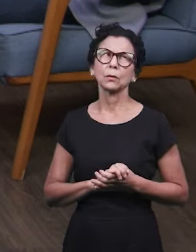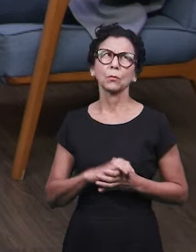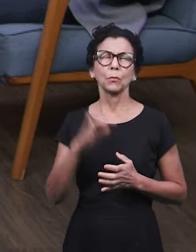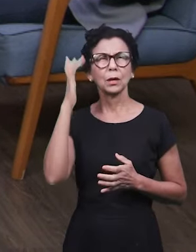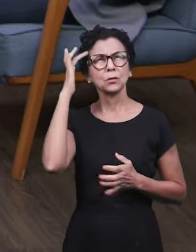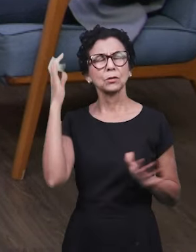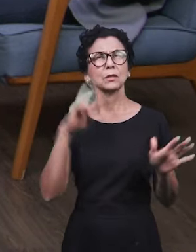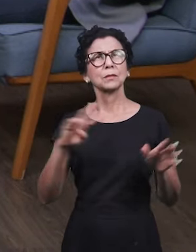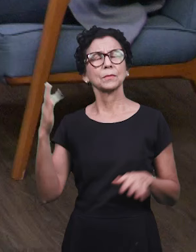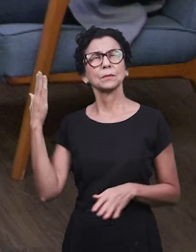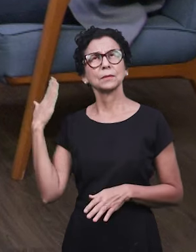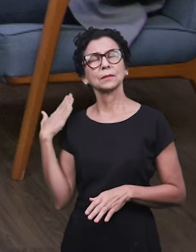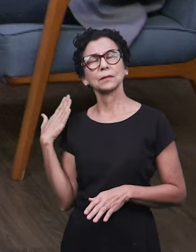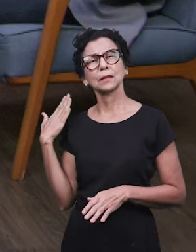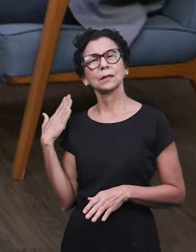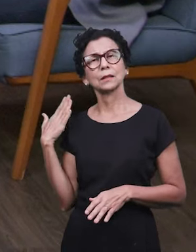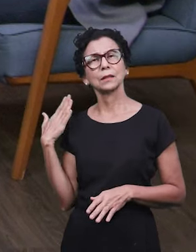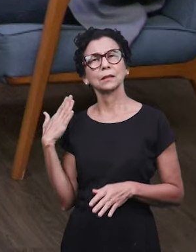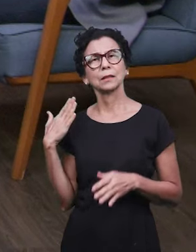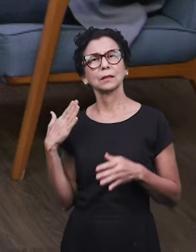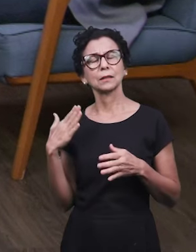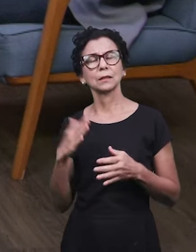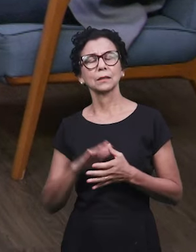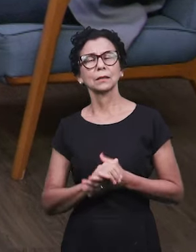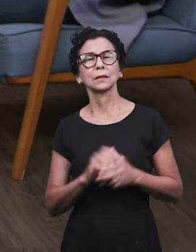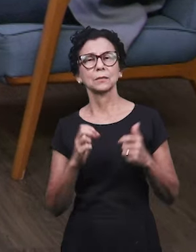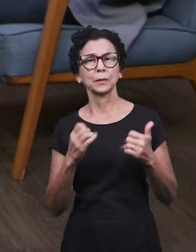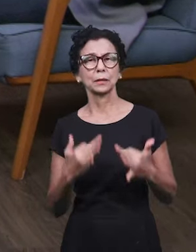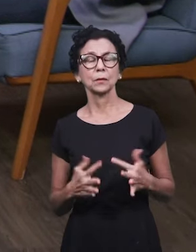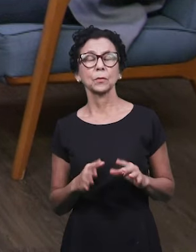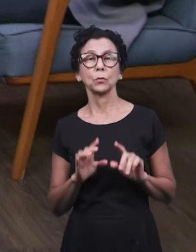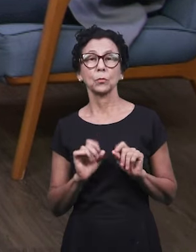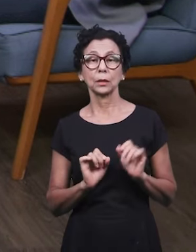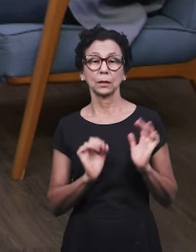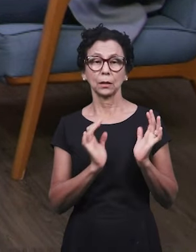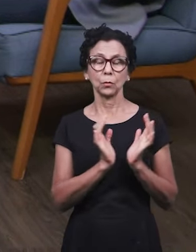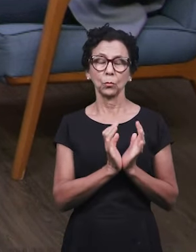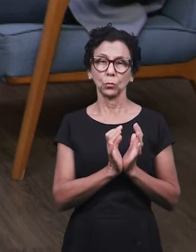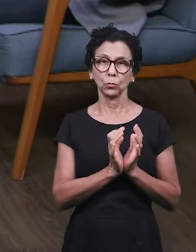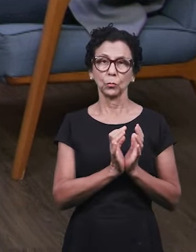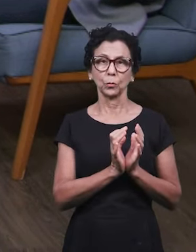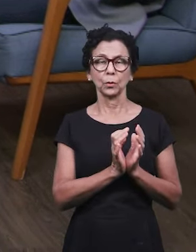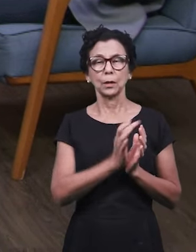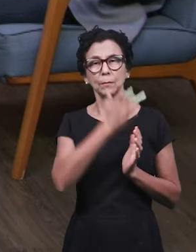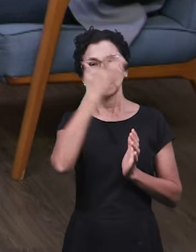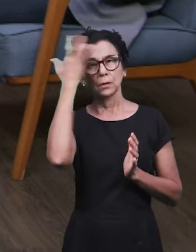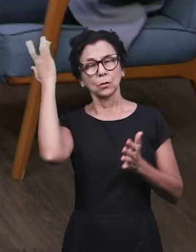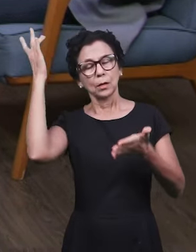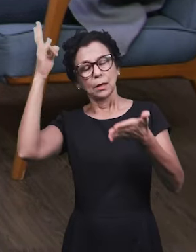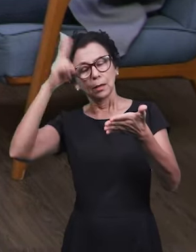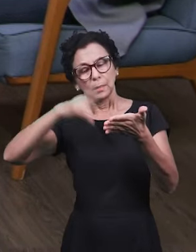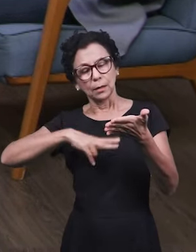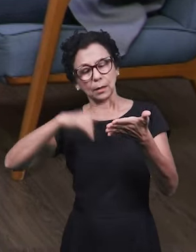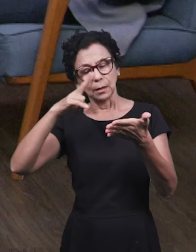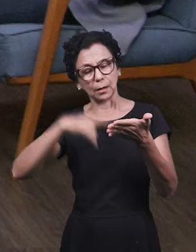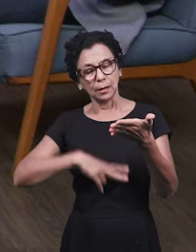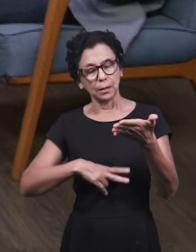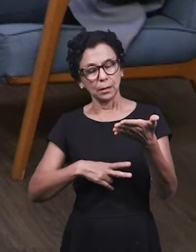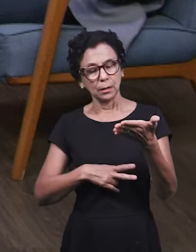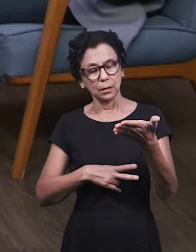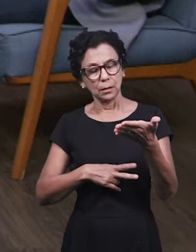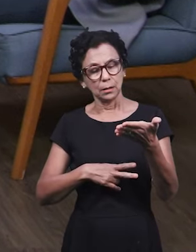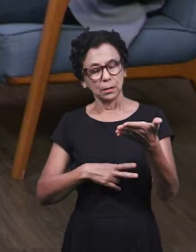falamos semana passada, os que leem, bem-aventurados, que leem, ouvem